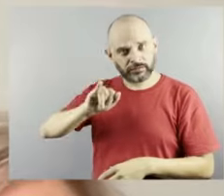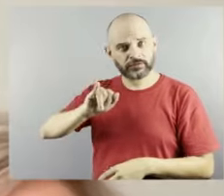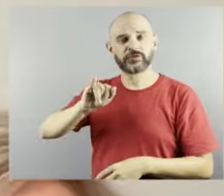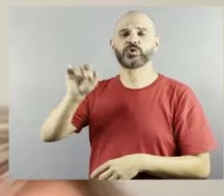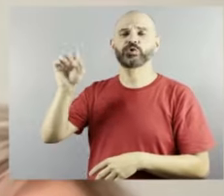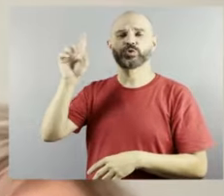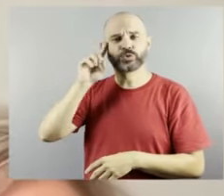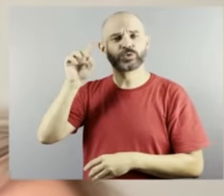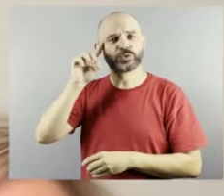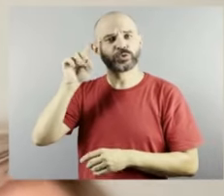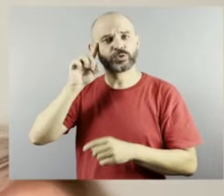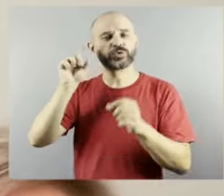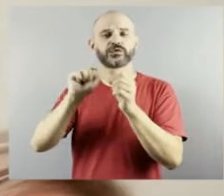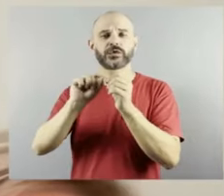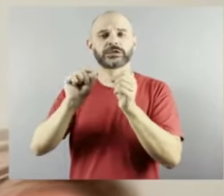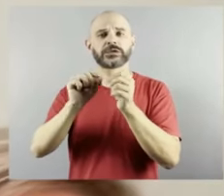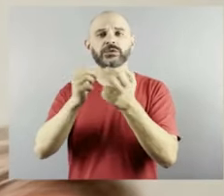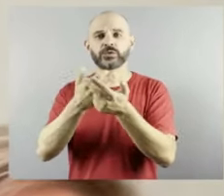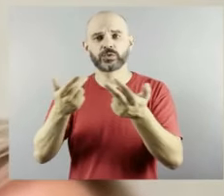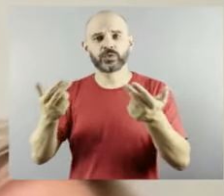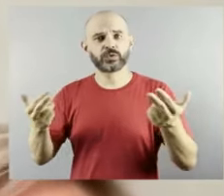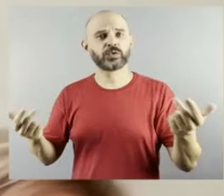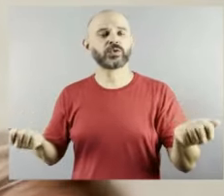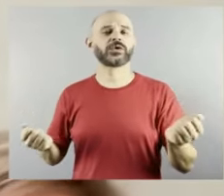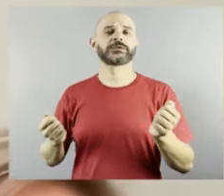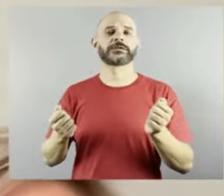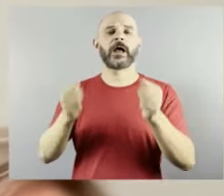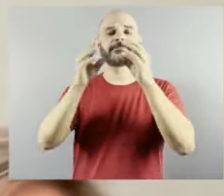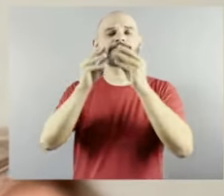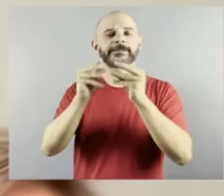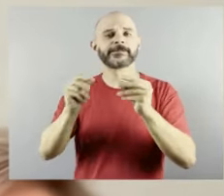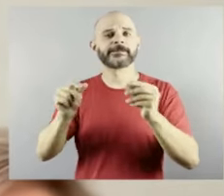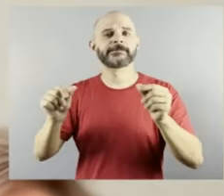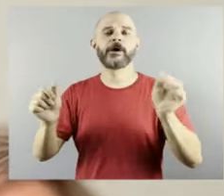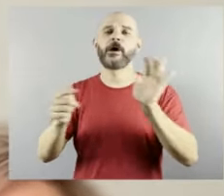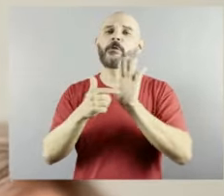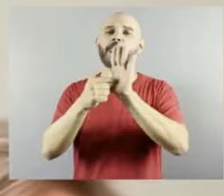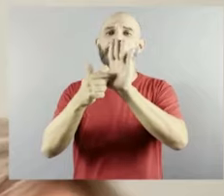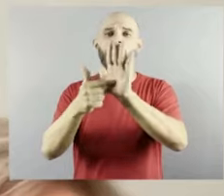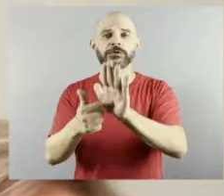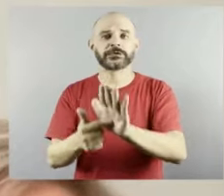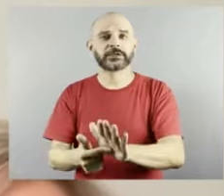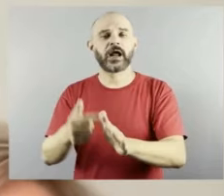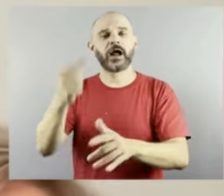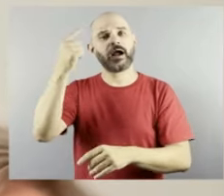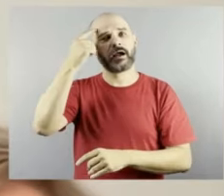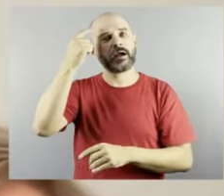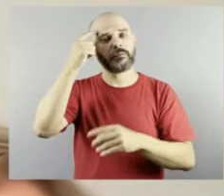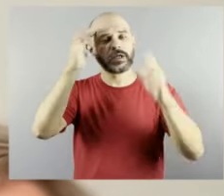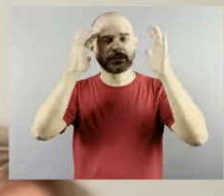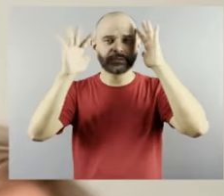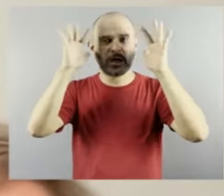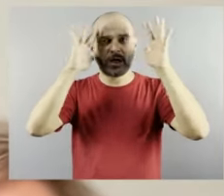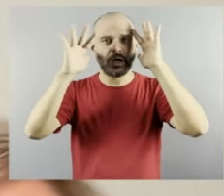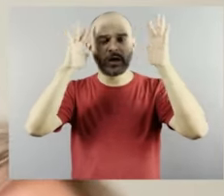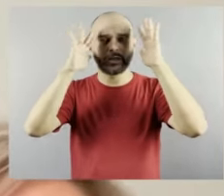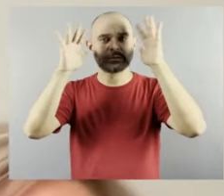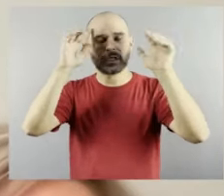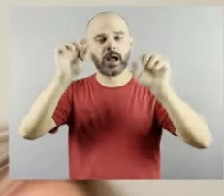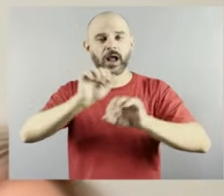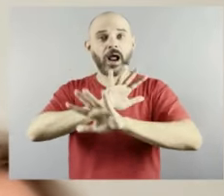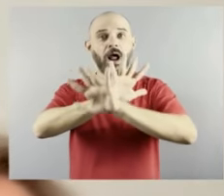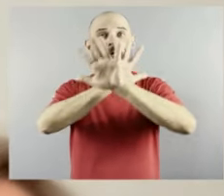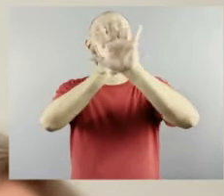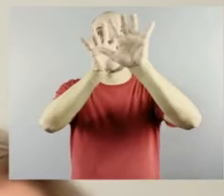desmistificar o nosso inconsciente social de que uma pessoa com deficiência é um